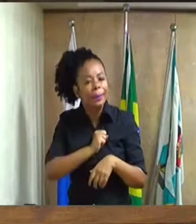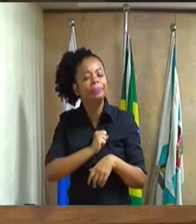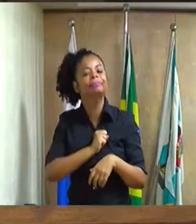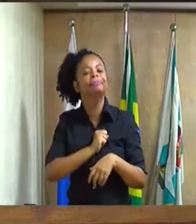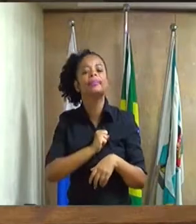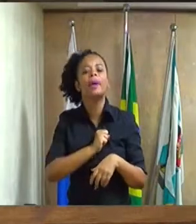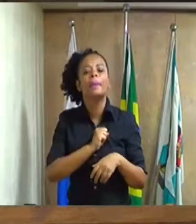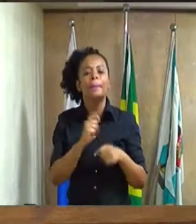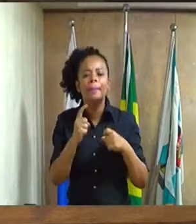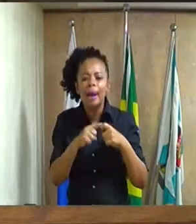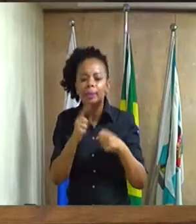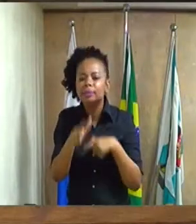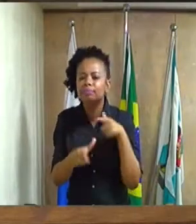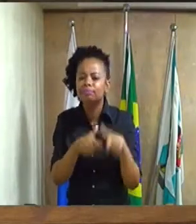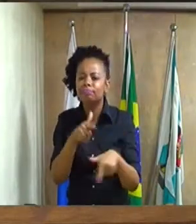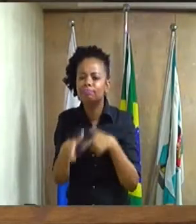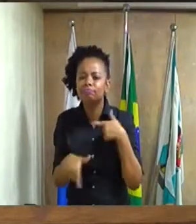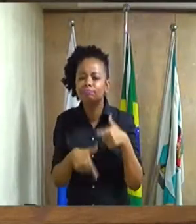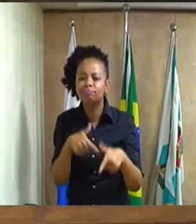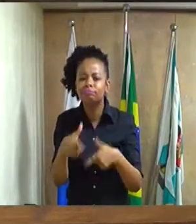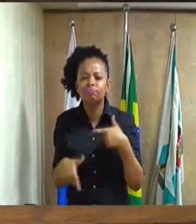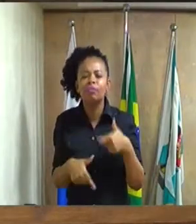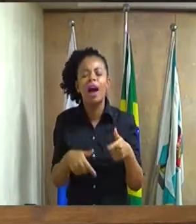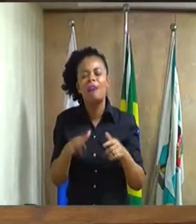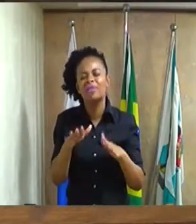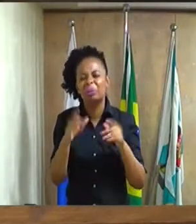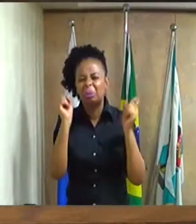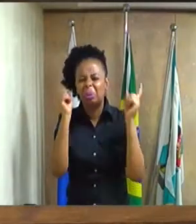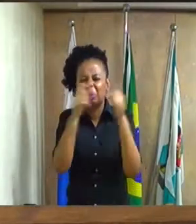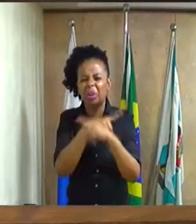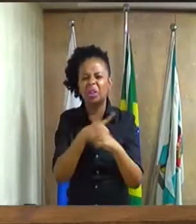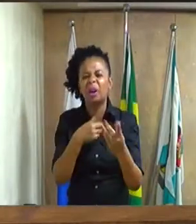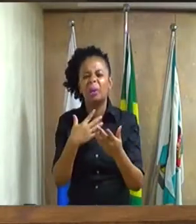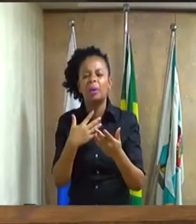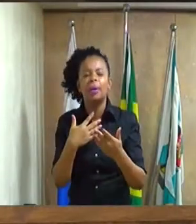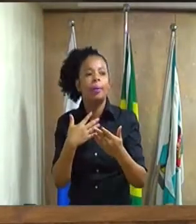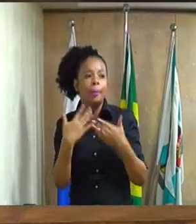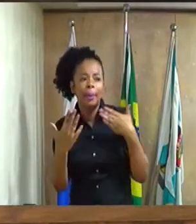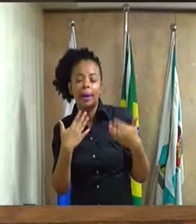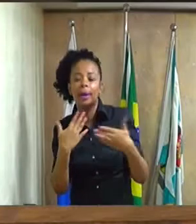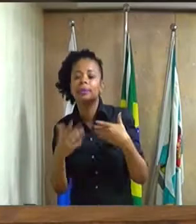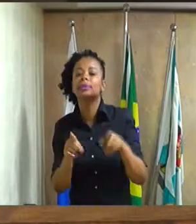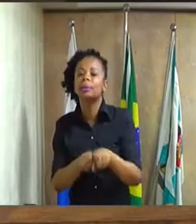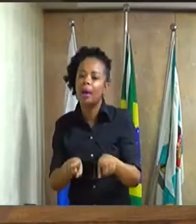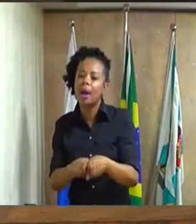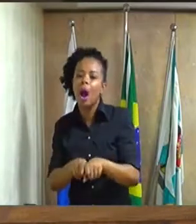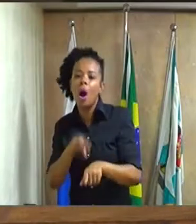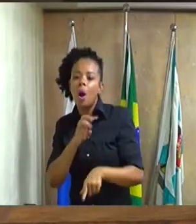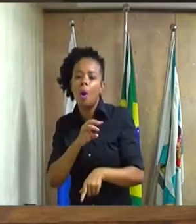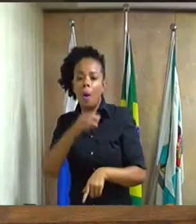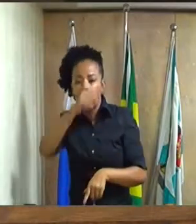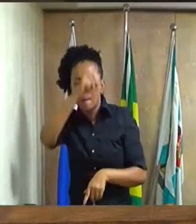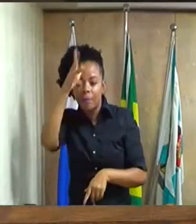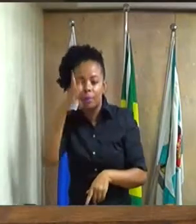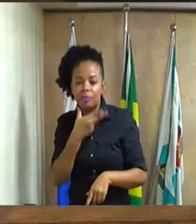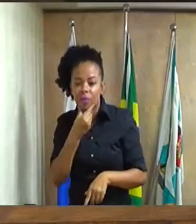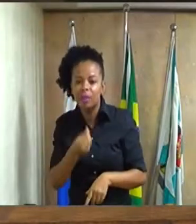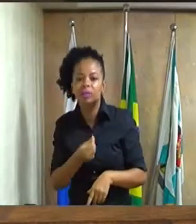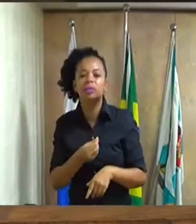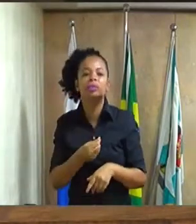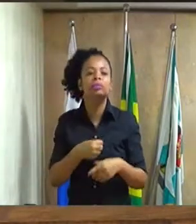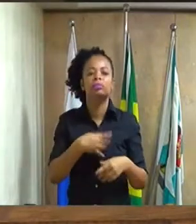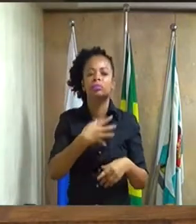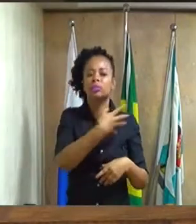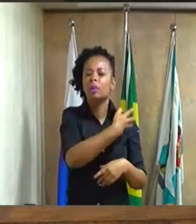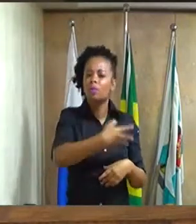O médico trabalha com dificuldade, igual o prefeito tem a dificuldade, da folha de pagamento, o prefeito vem tentando